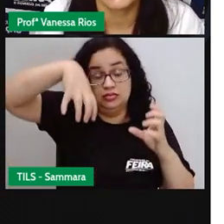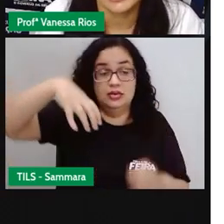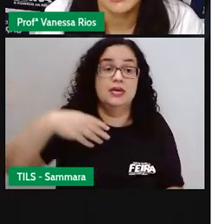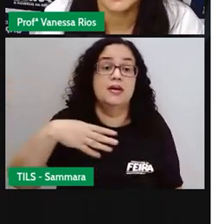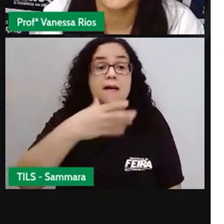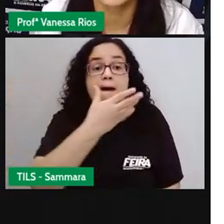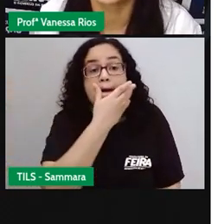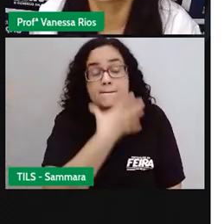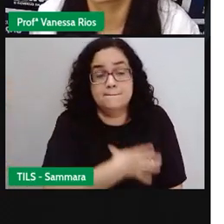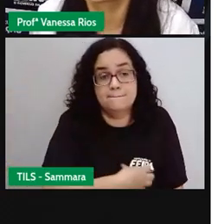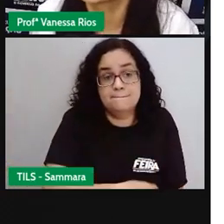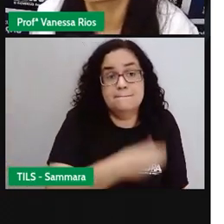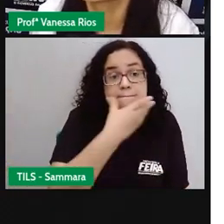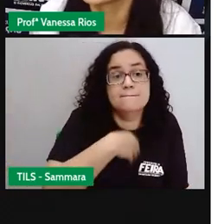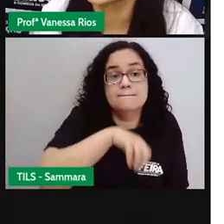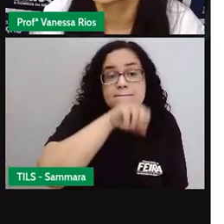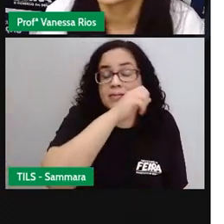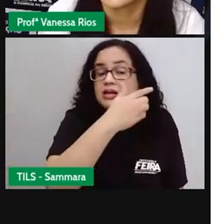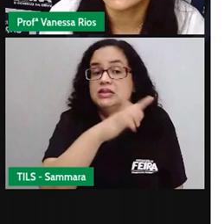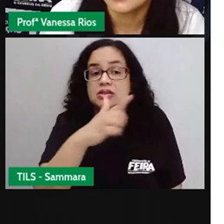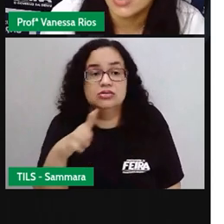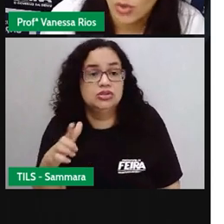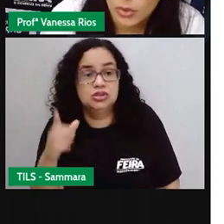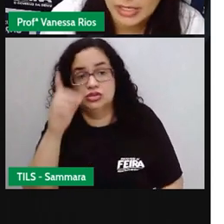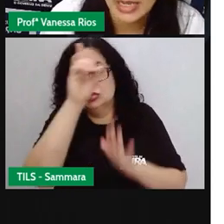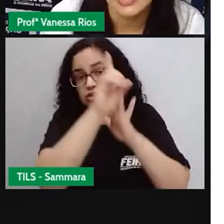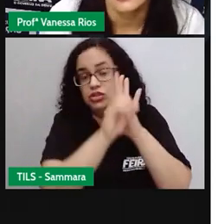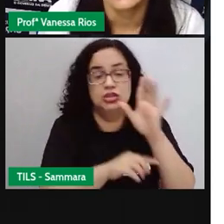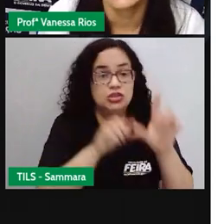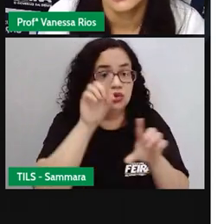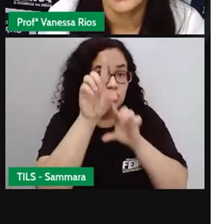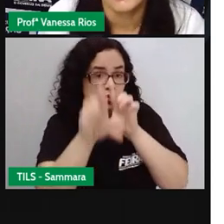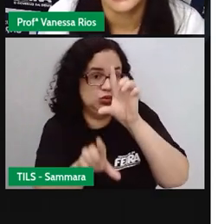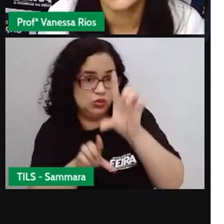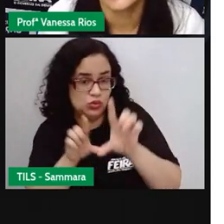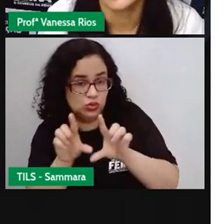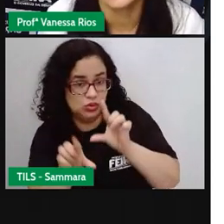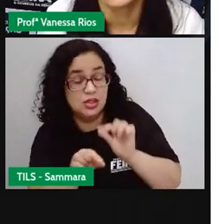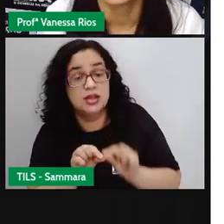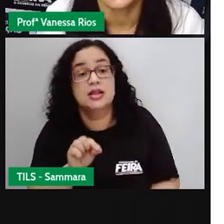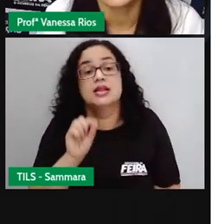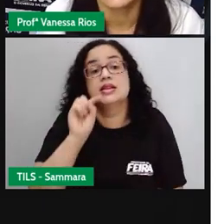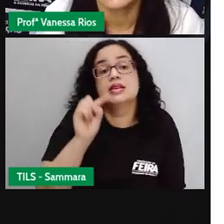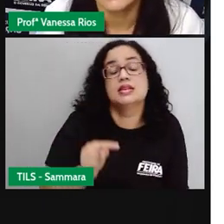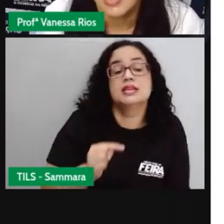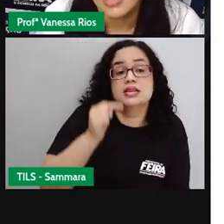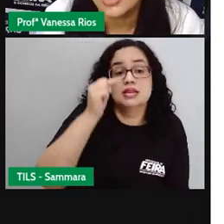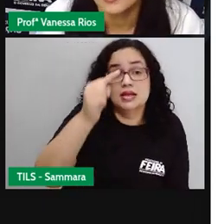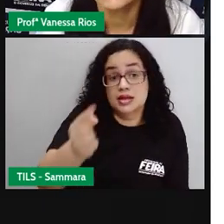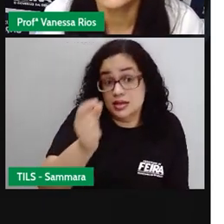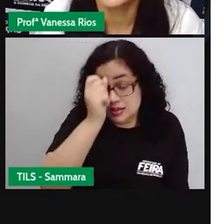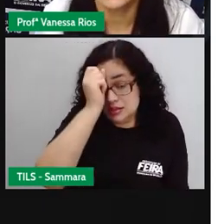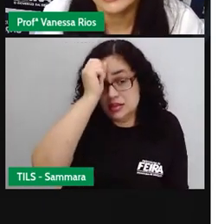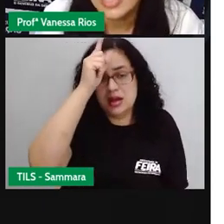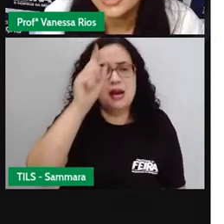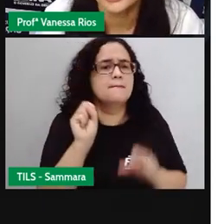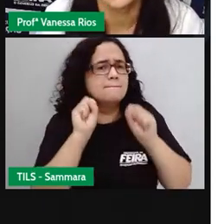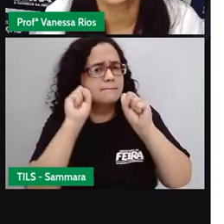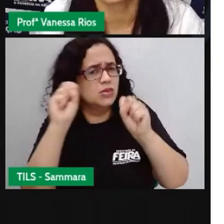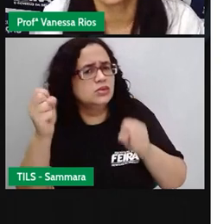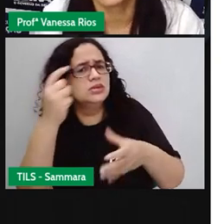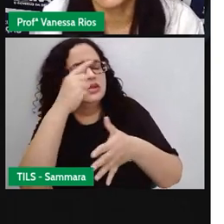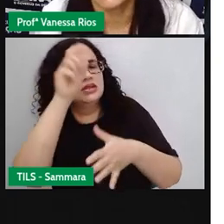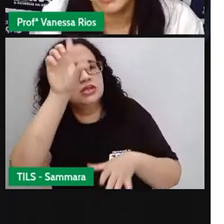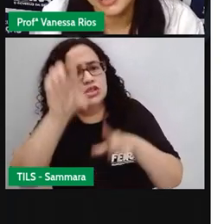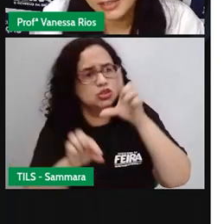praia pra filha, as pessoas não têm o direito de escolha. Então, a partir dessas ideias de poder escolher,